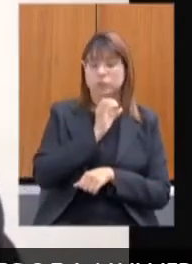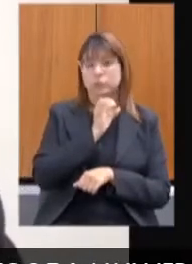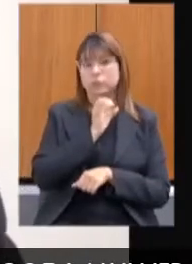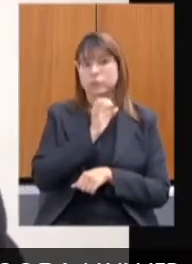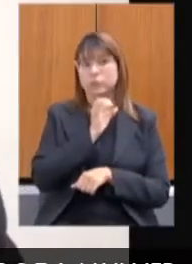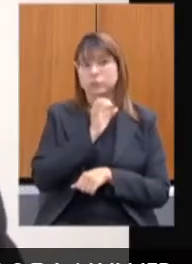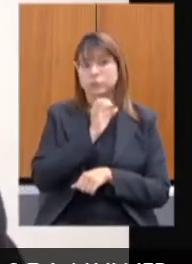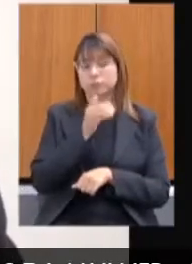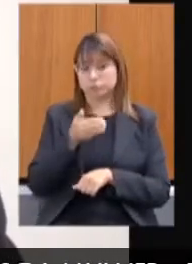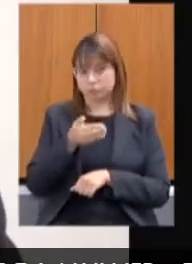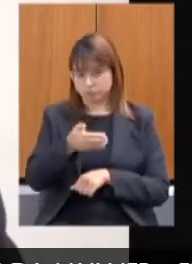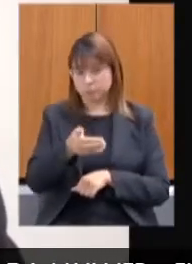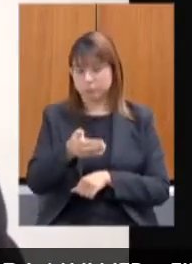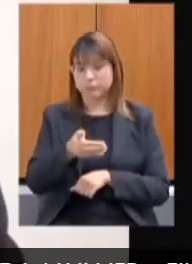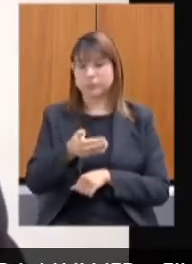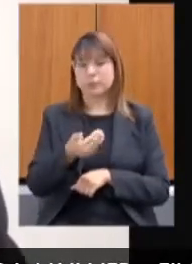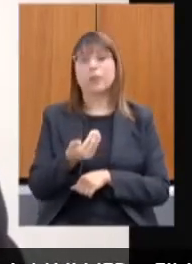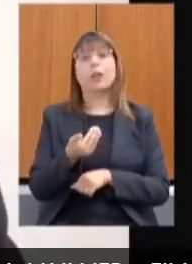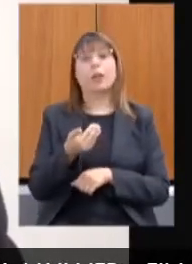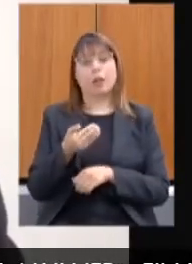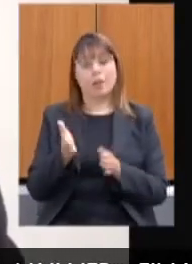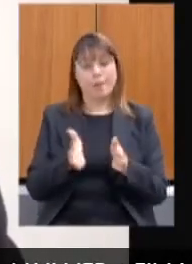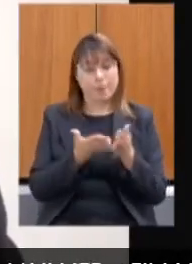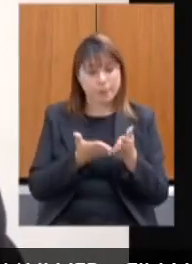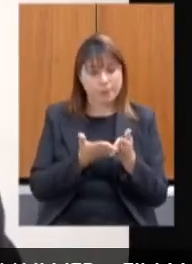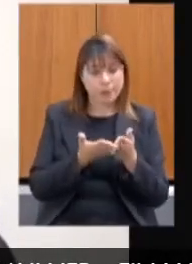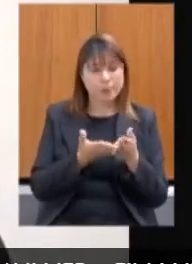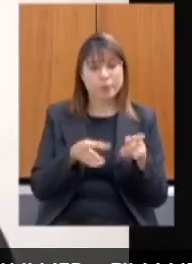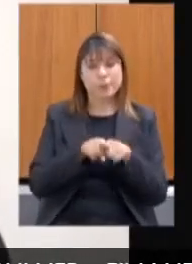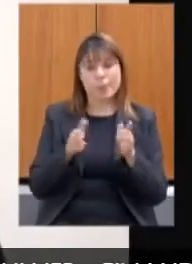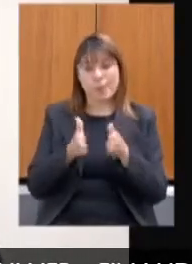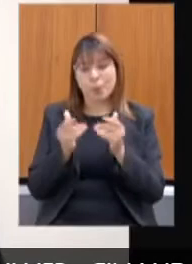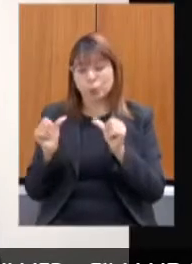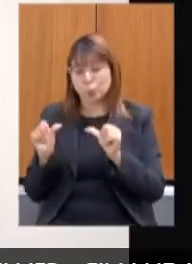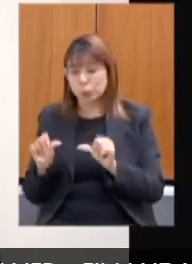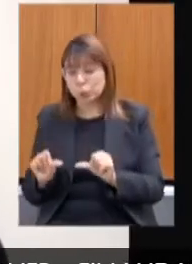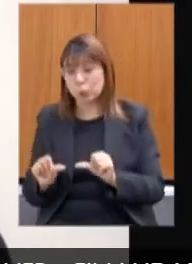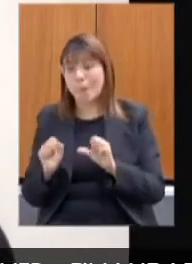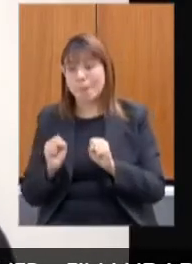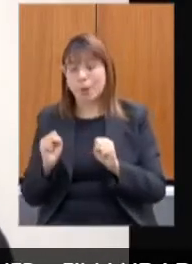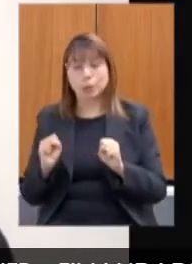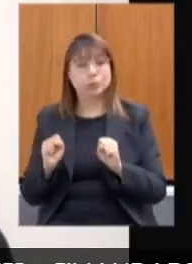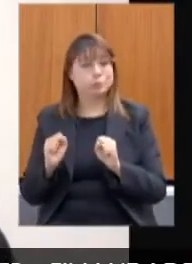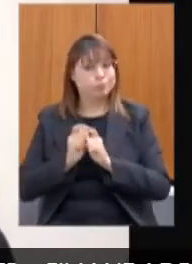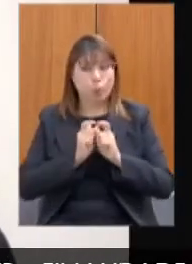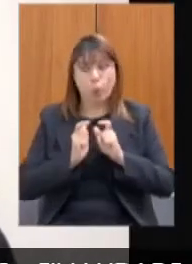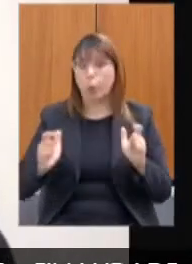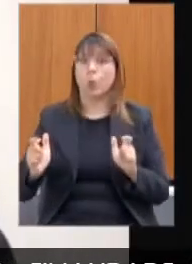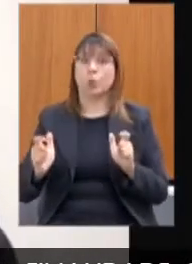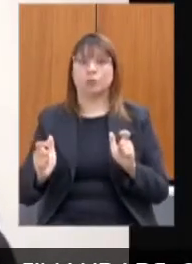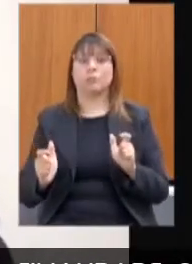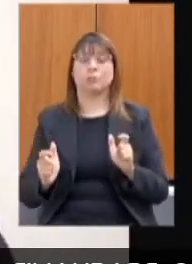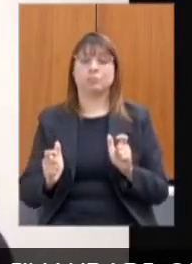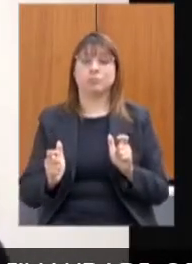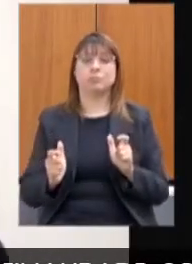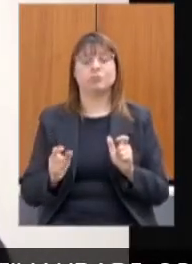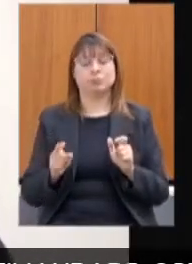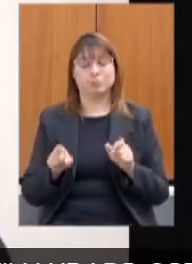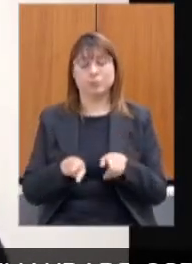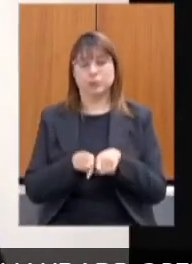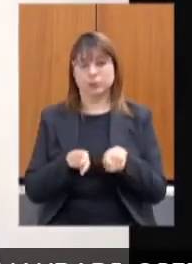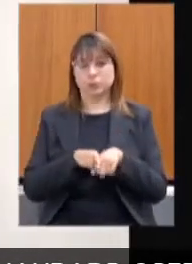próximo, essa pobreza e pobreza extrema podem explodir, inclusive em nosso Estado.